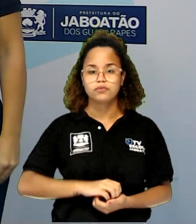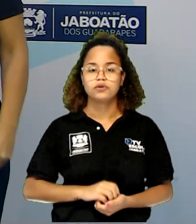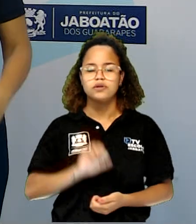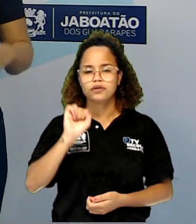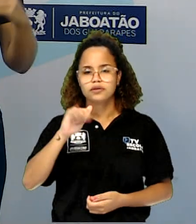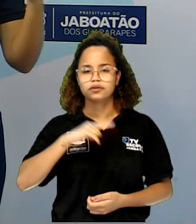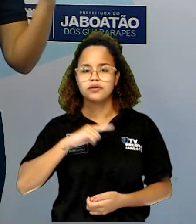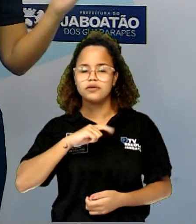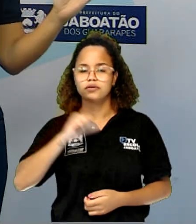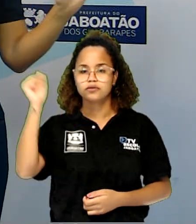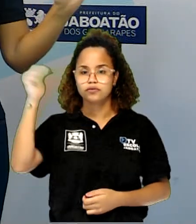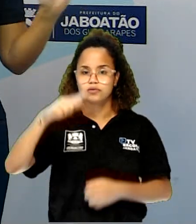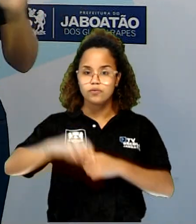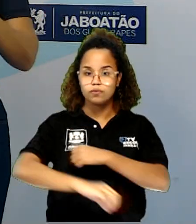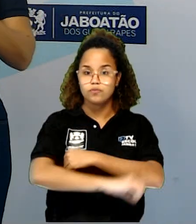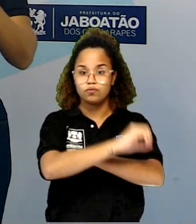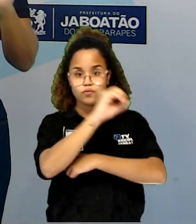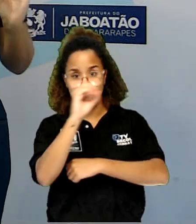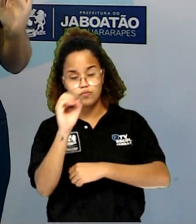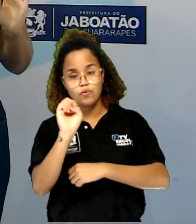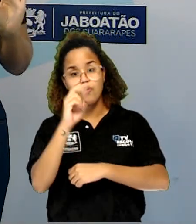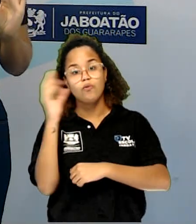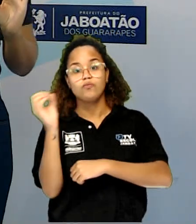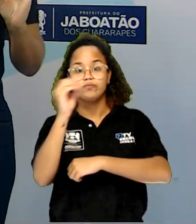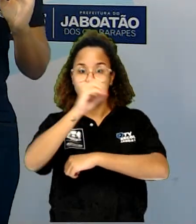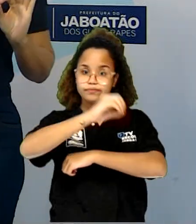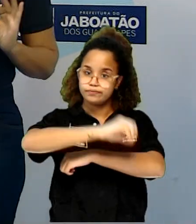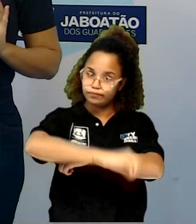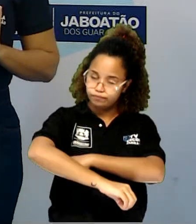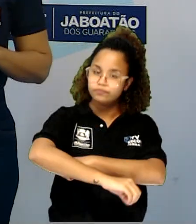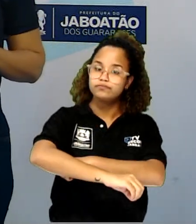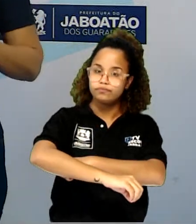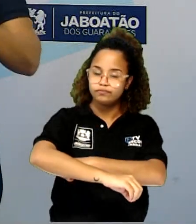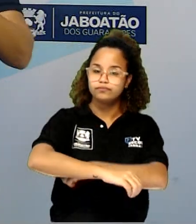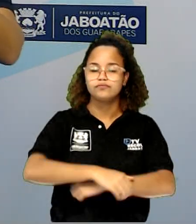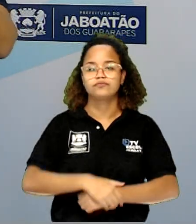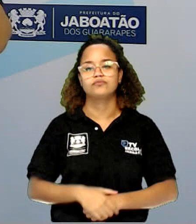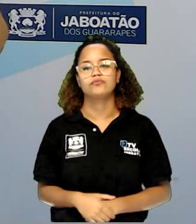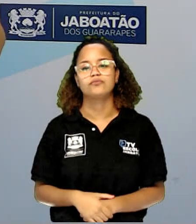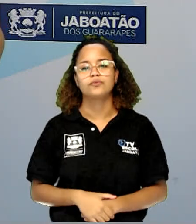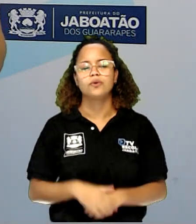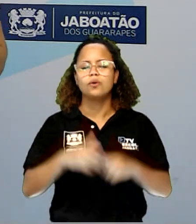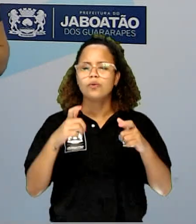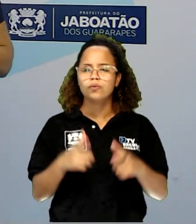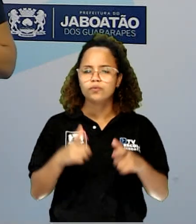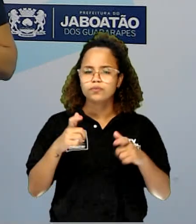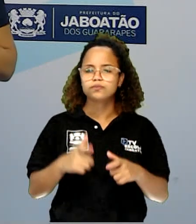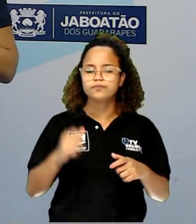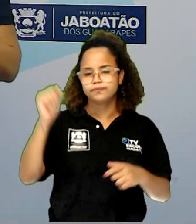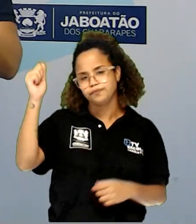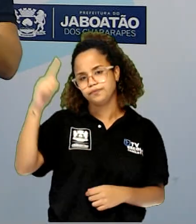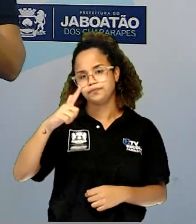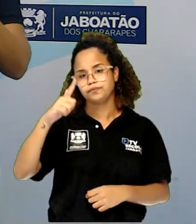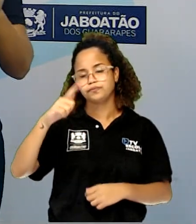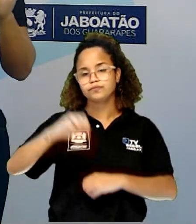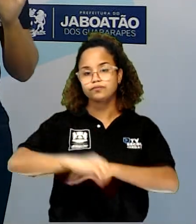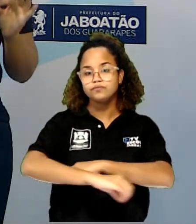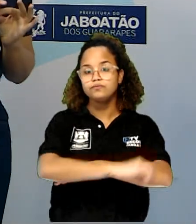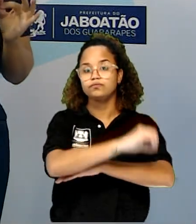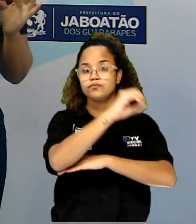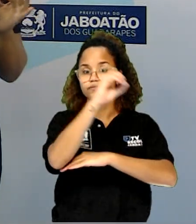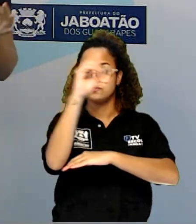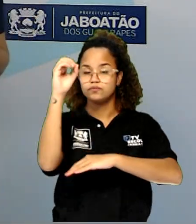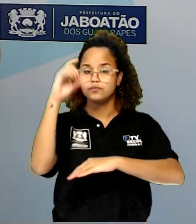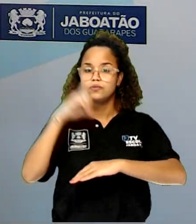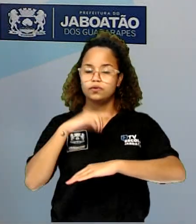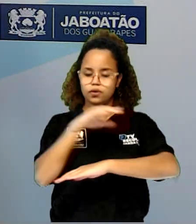e onde o sol se põe. Primeiro ponto. Tá certo? Então, onde o sol aparece, do mesmo lado do horizonte